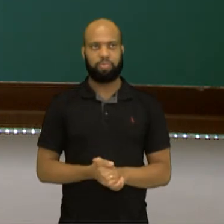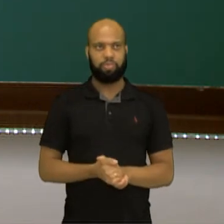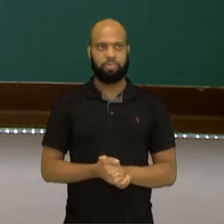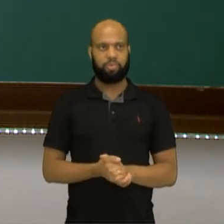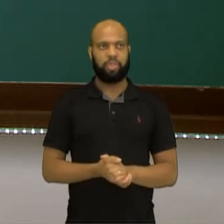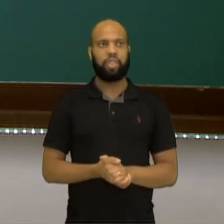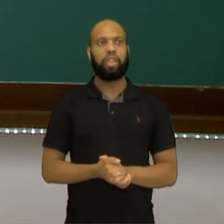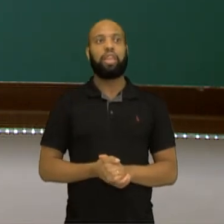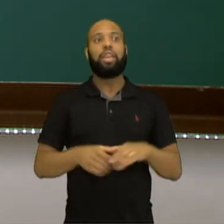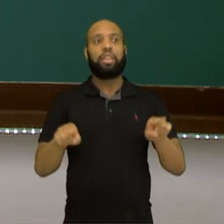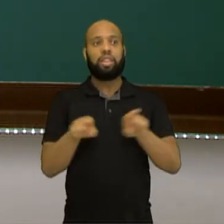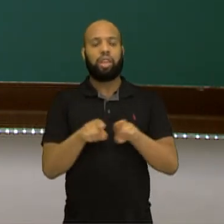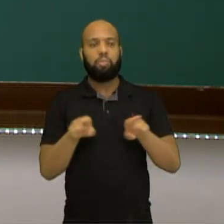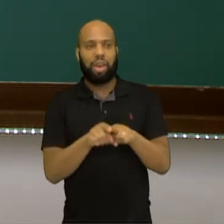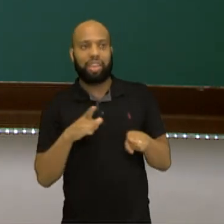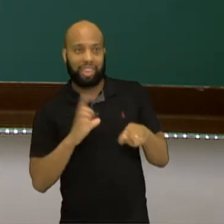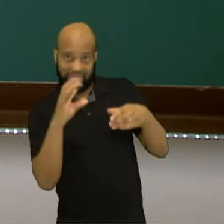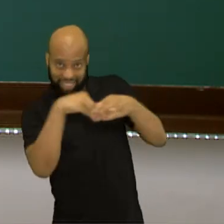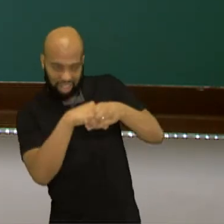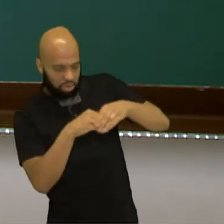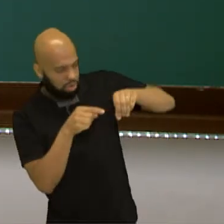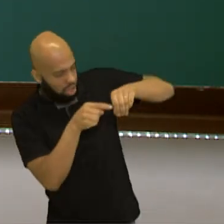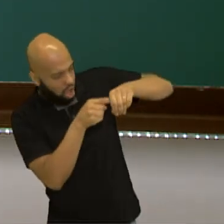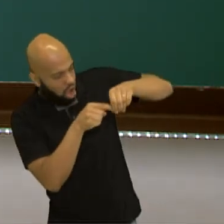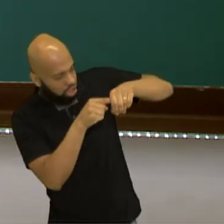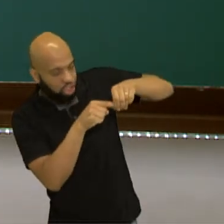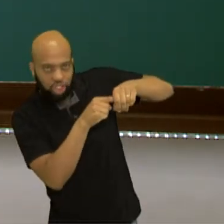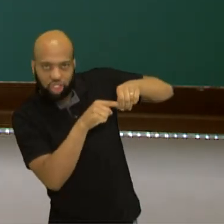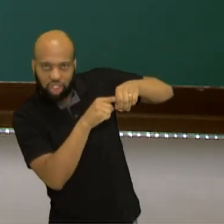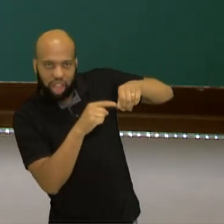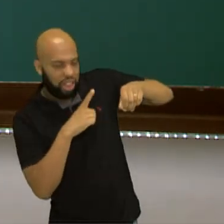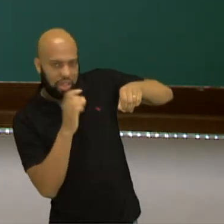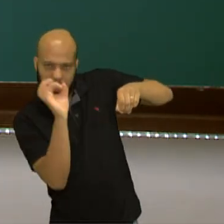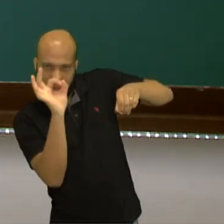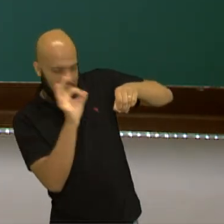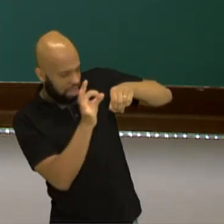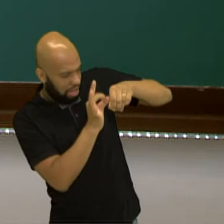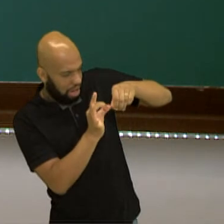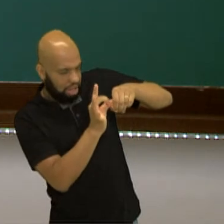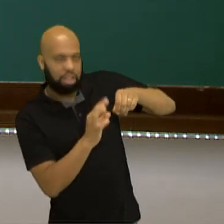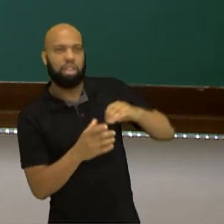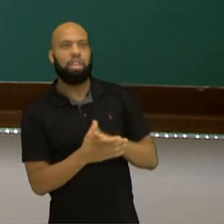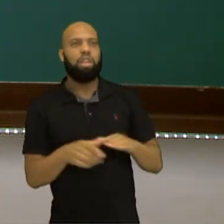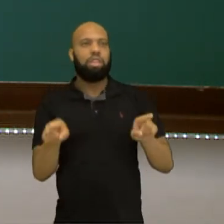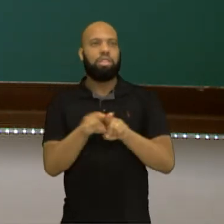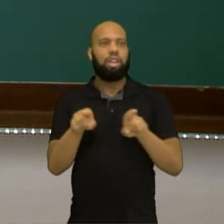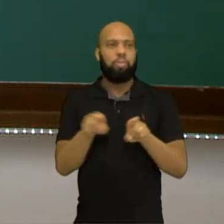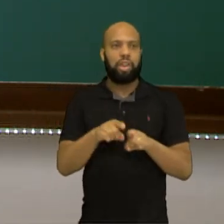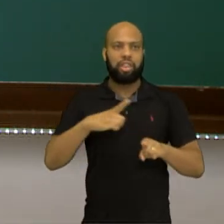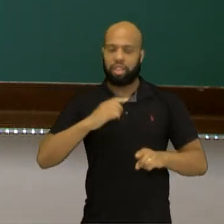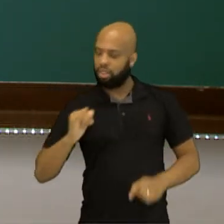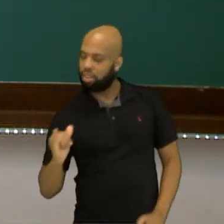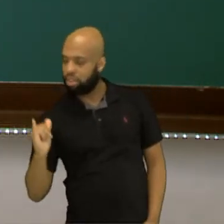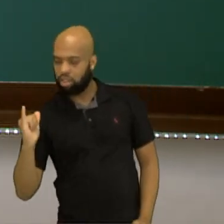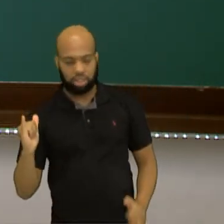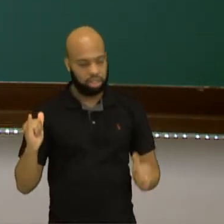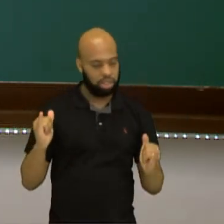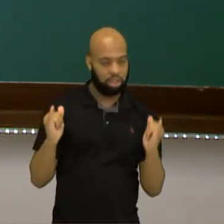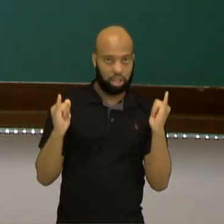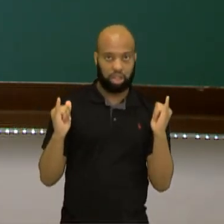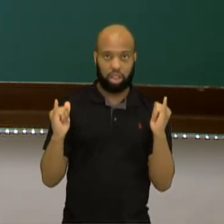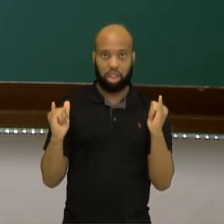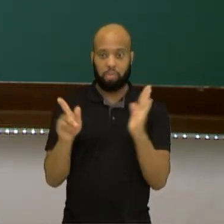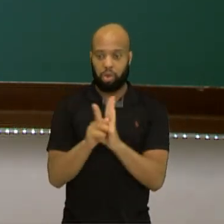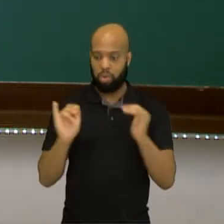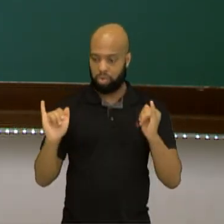E lembrando que dentro das rodas tem o enrolamento, tá? Aí temos também os trucks, né? Que são